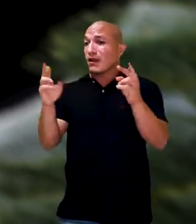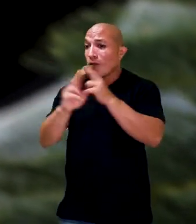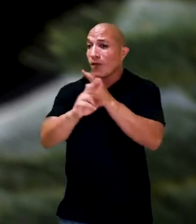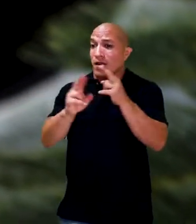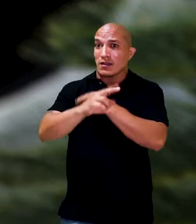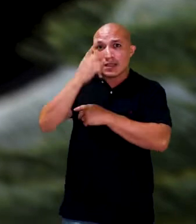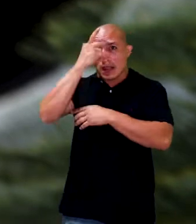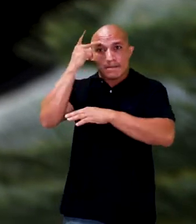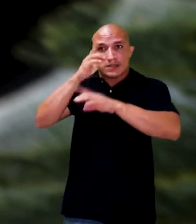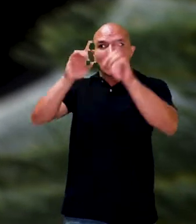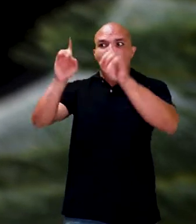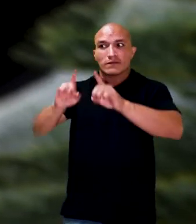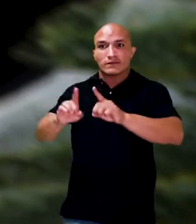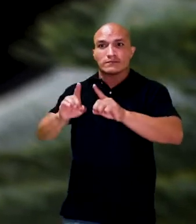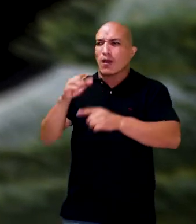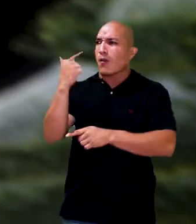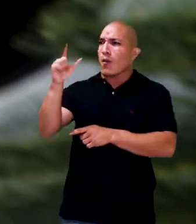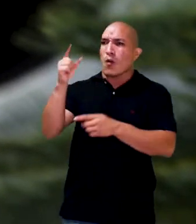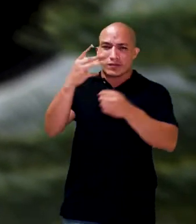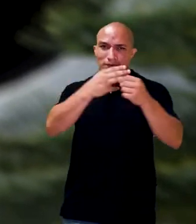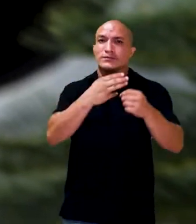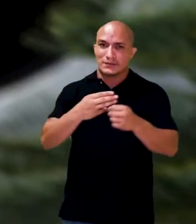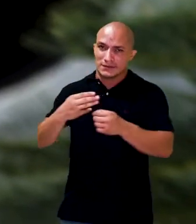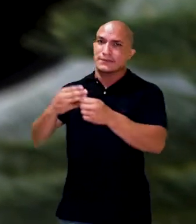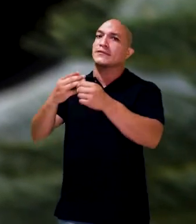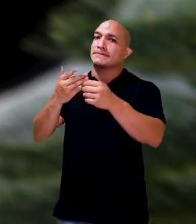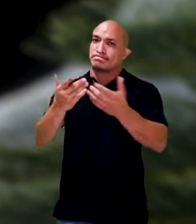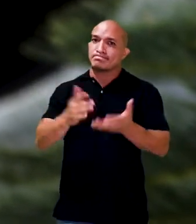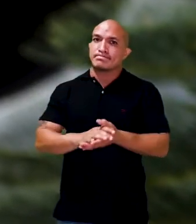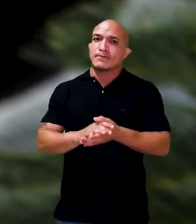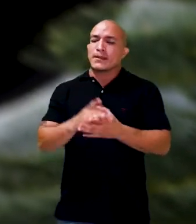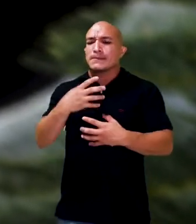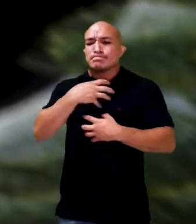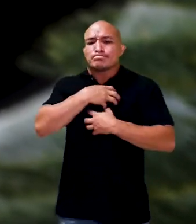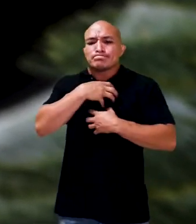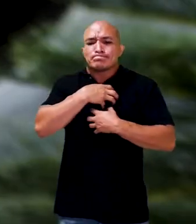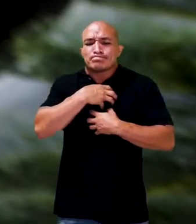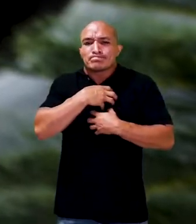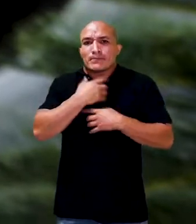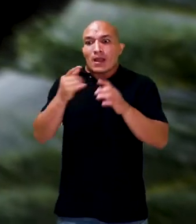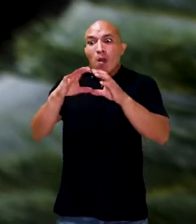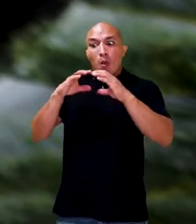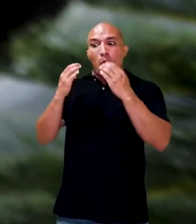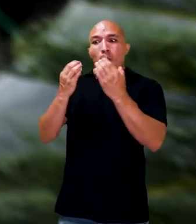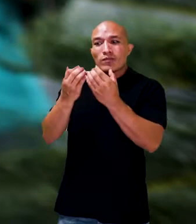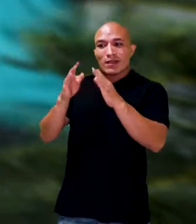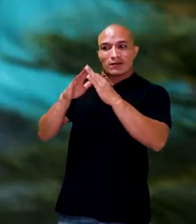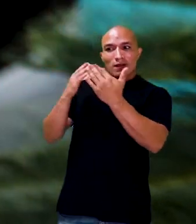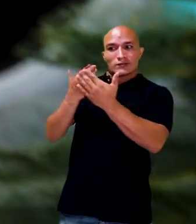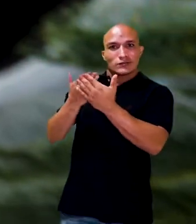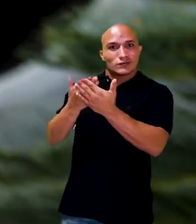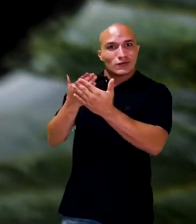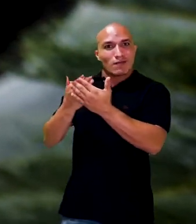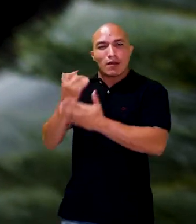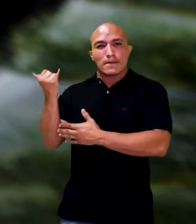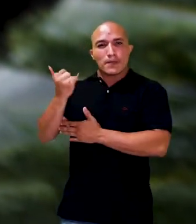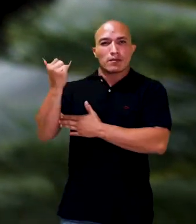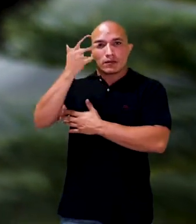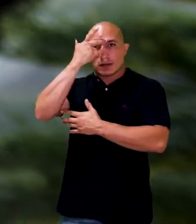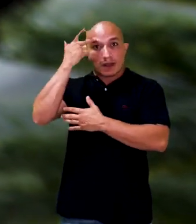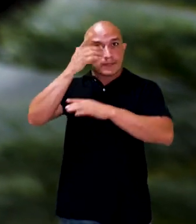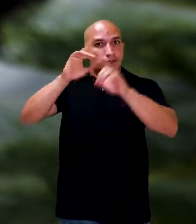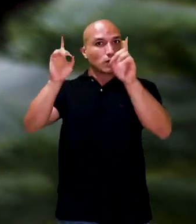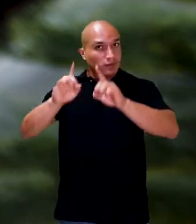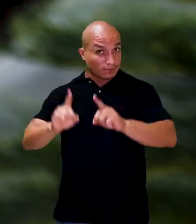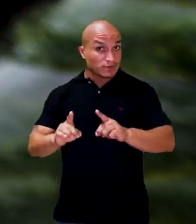discussão referente à pessoa com deficiência para outros municípios. Sensibilizar a comunidade escolar